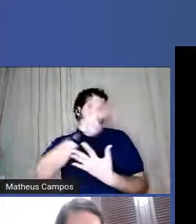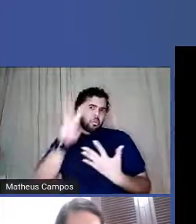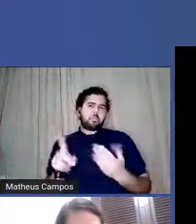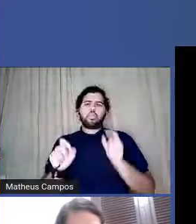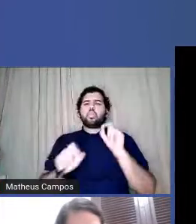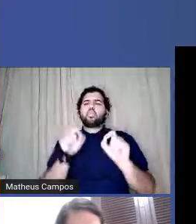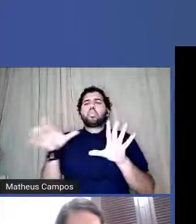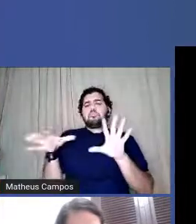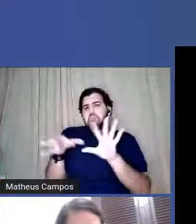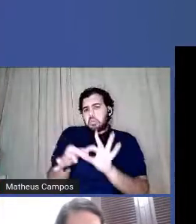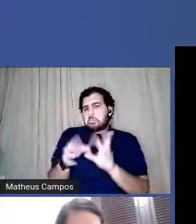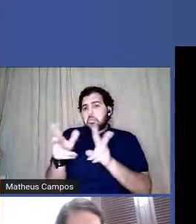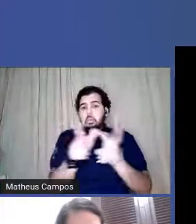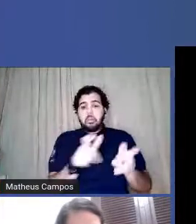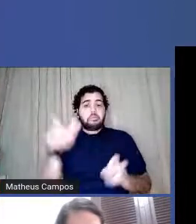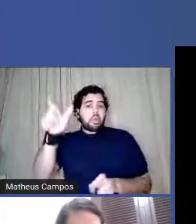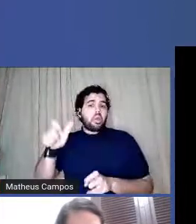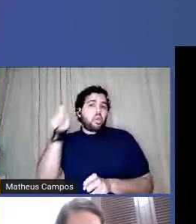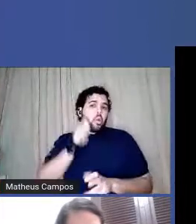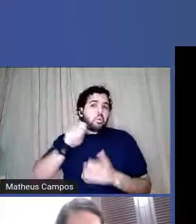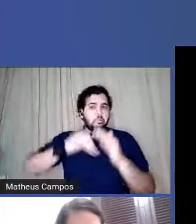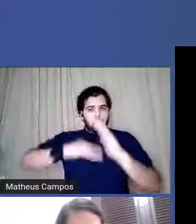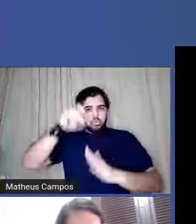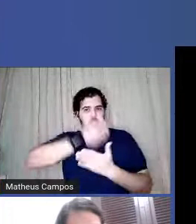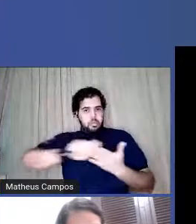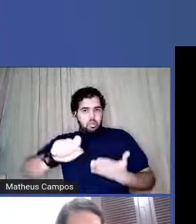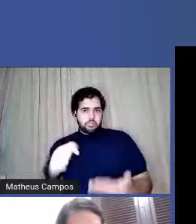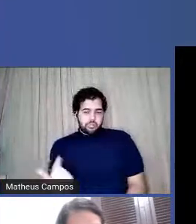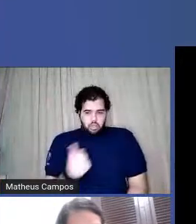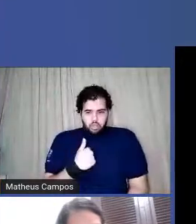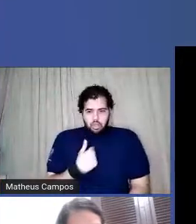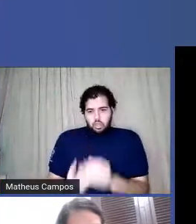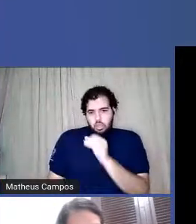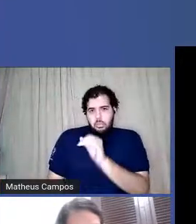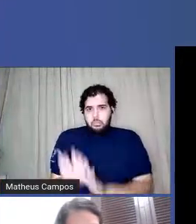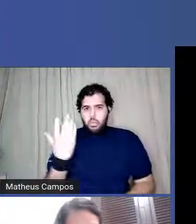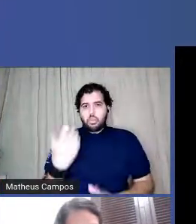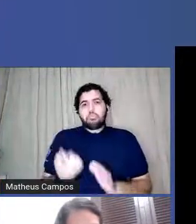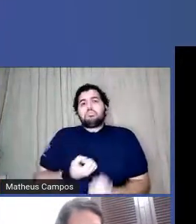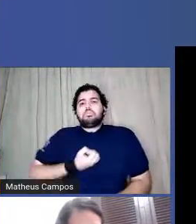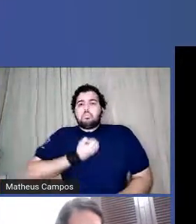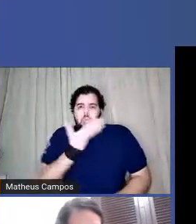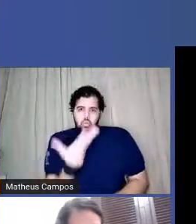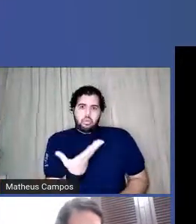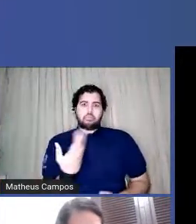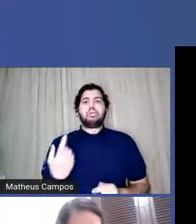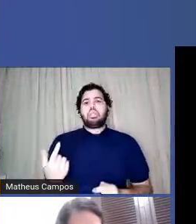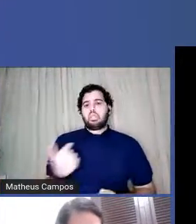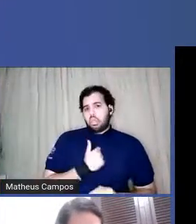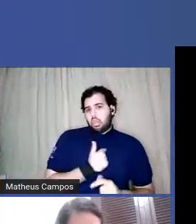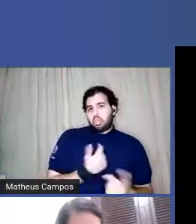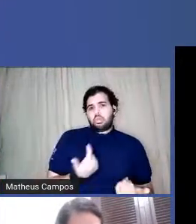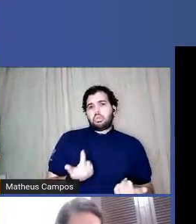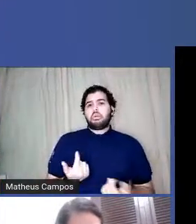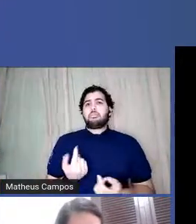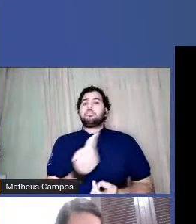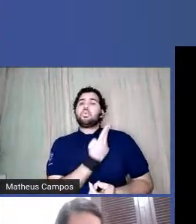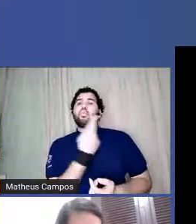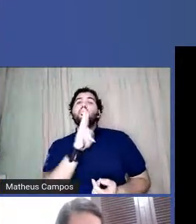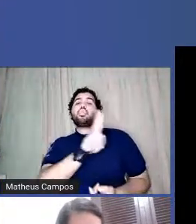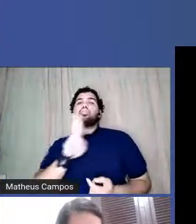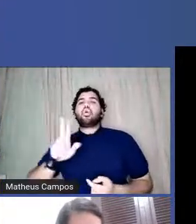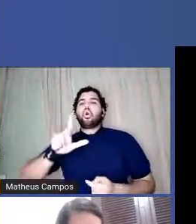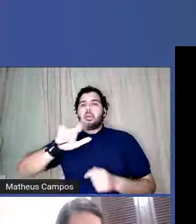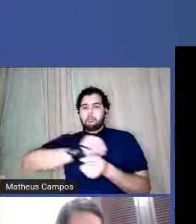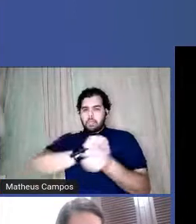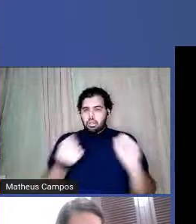mulher que escreve, né, eu, enquanto produtora desse poema, desse poema, que o nome é Liberta, arrumbei o